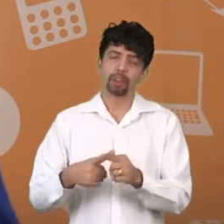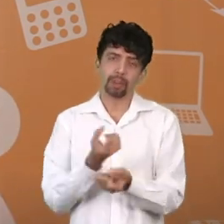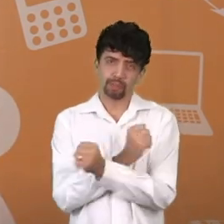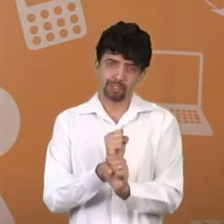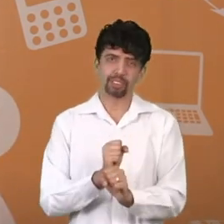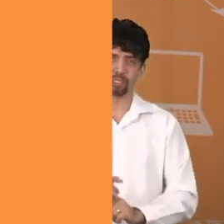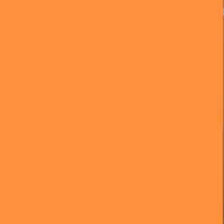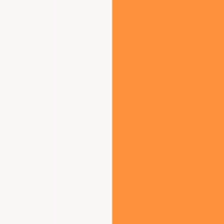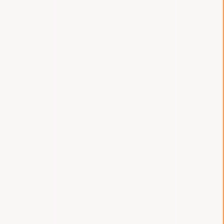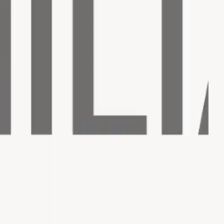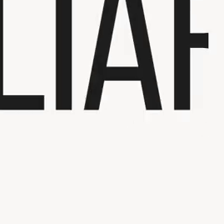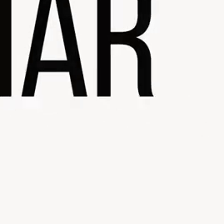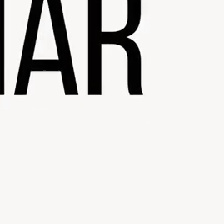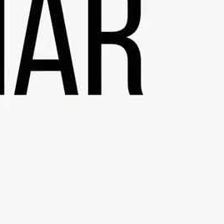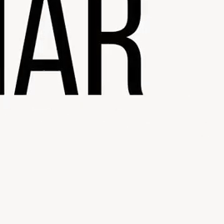sem gastar.